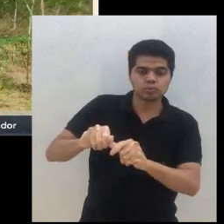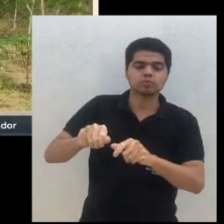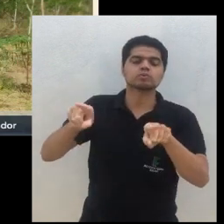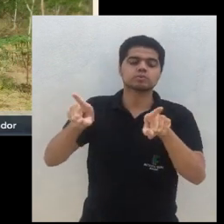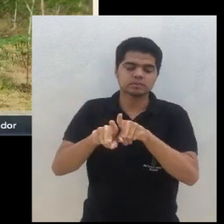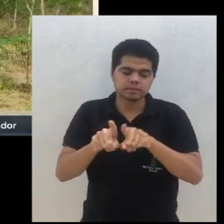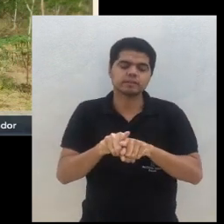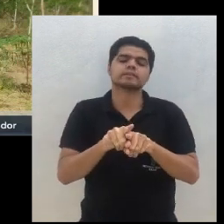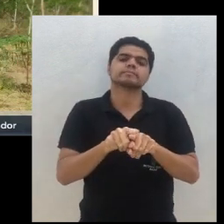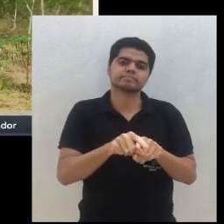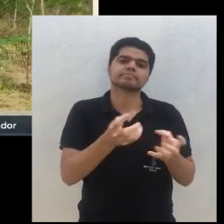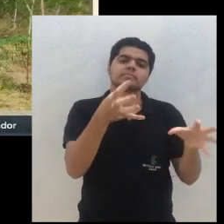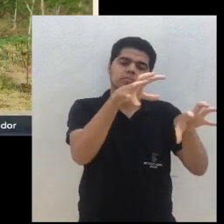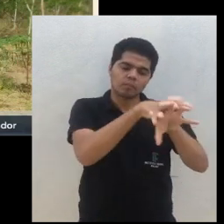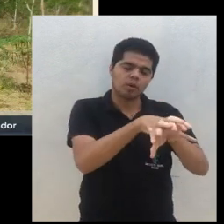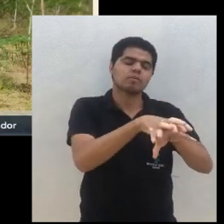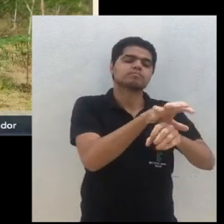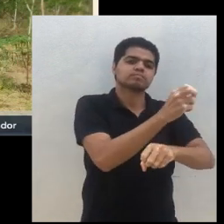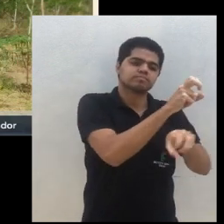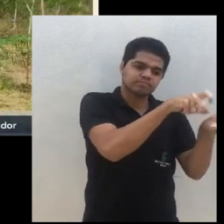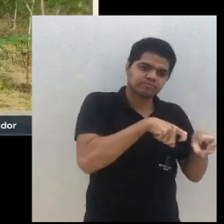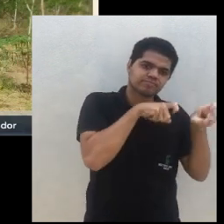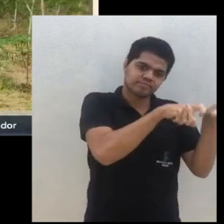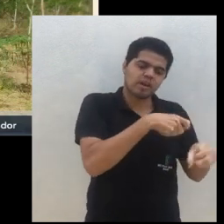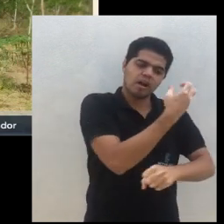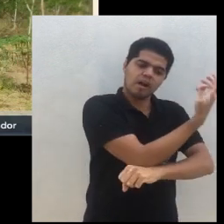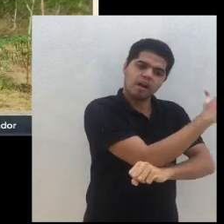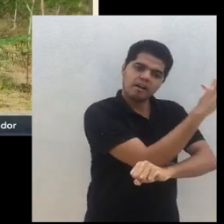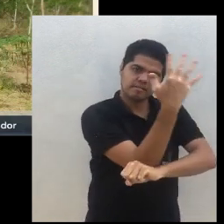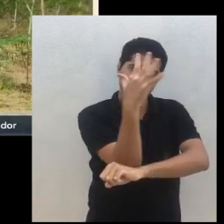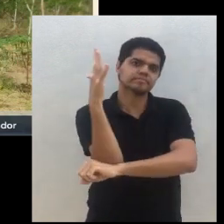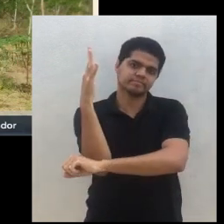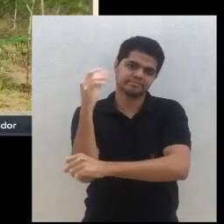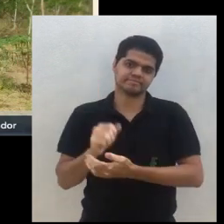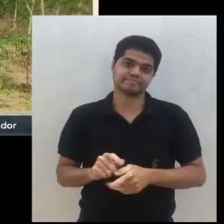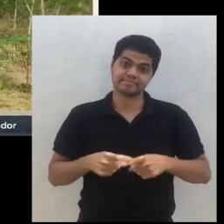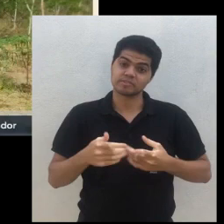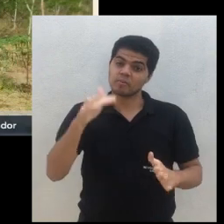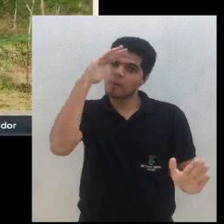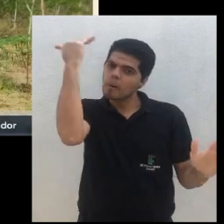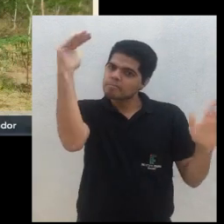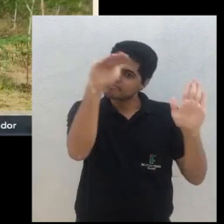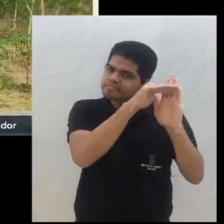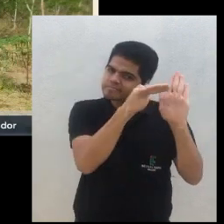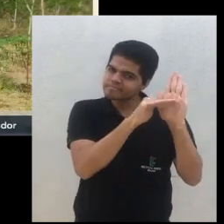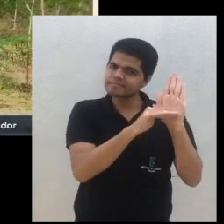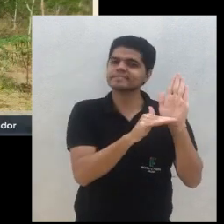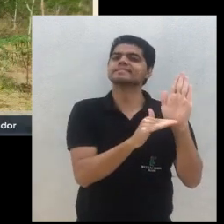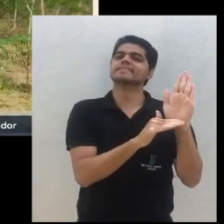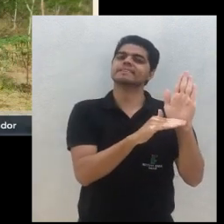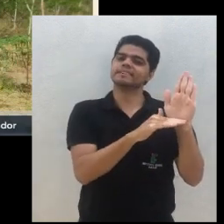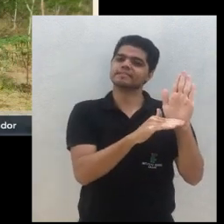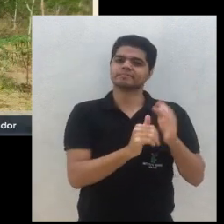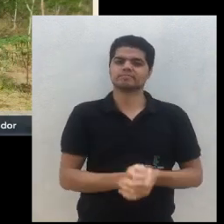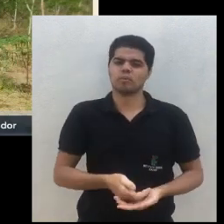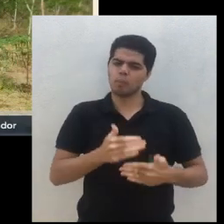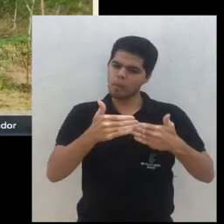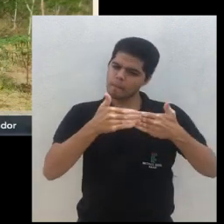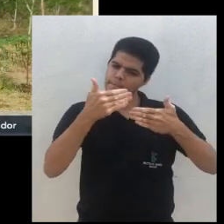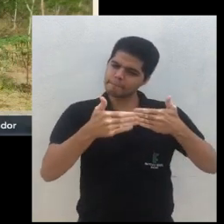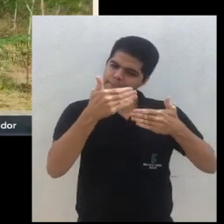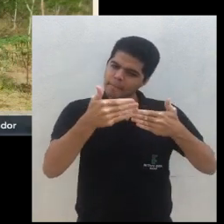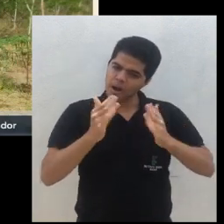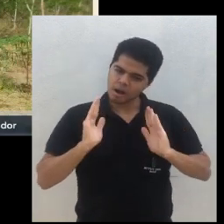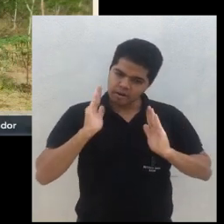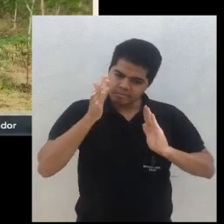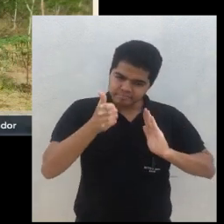agroflorestas adaptadas àquela região, desde que a gente obedeça os princípios. Por isso que eu lhe disse, nós não vamos ter receitas prontas como na agricultura